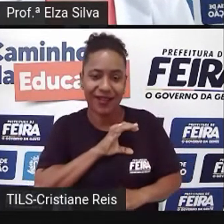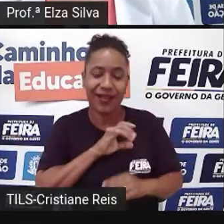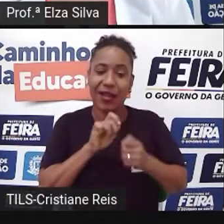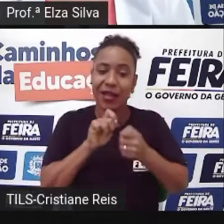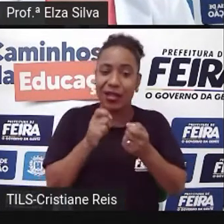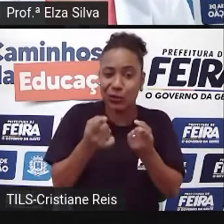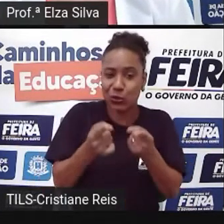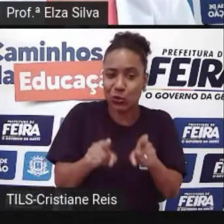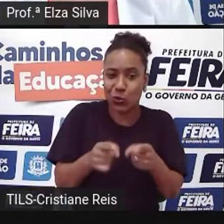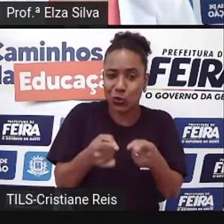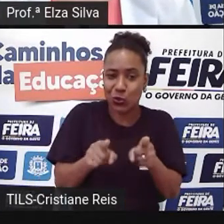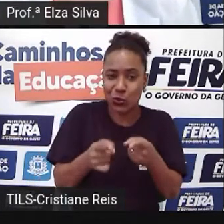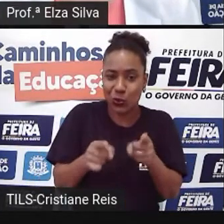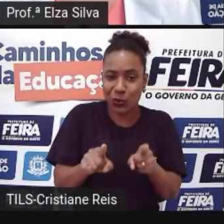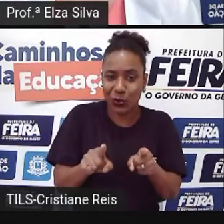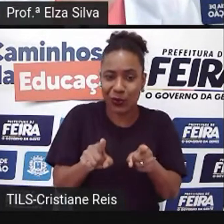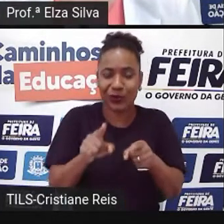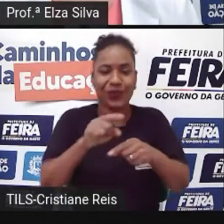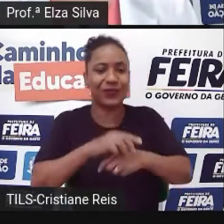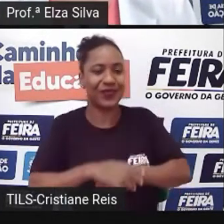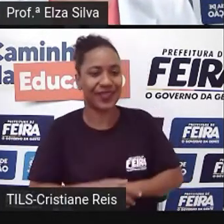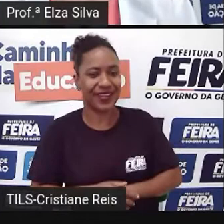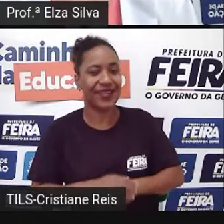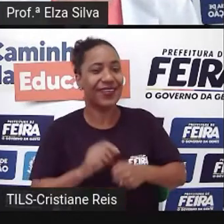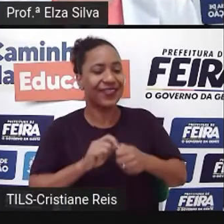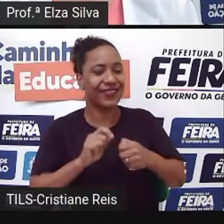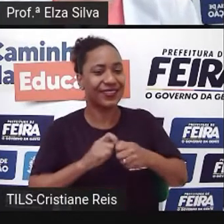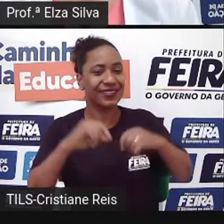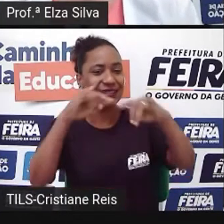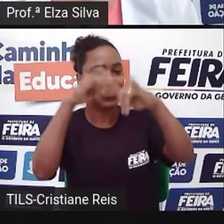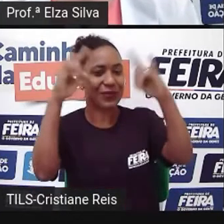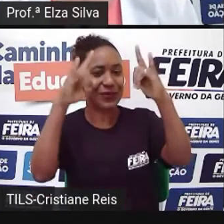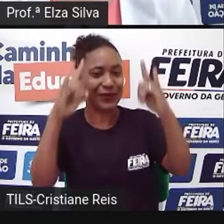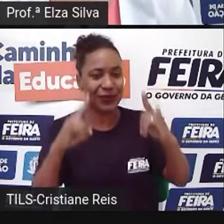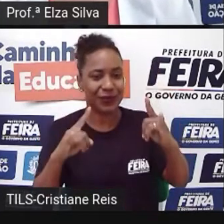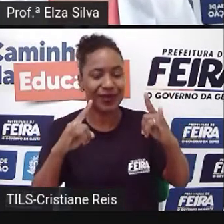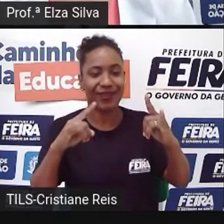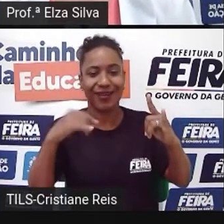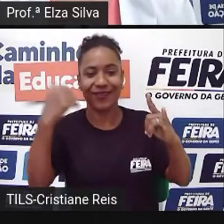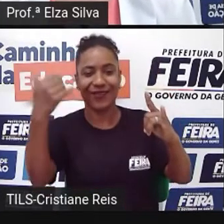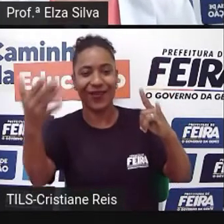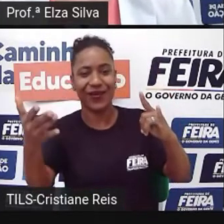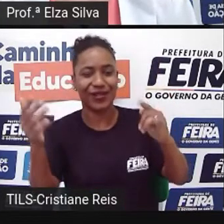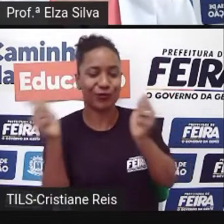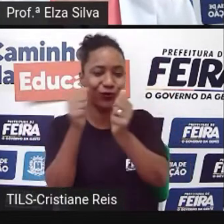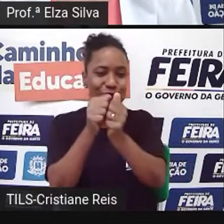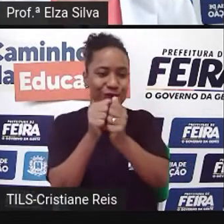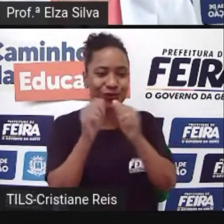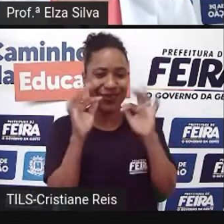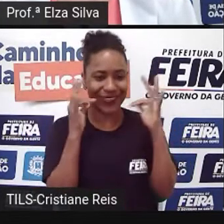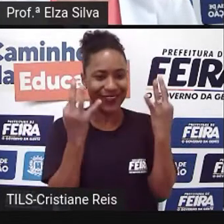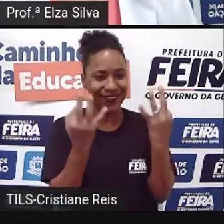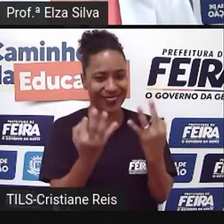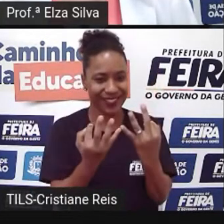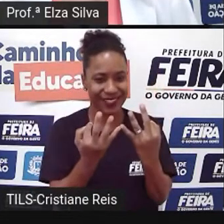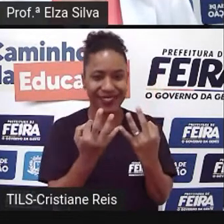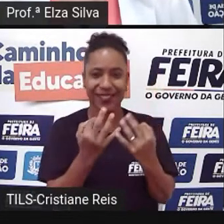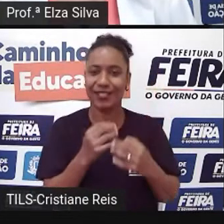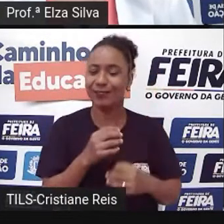churrasco To go camping Acampar Com os familiares Por exemplo To get a tan